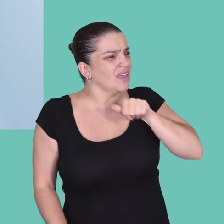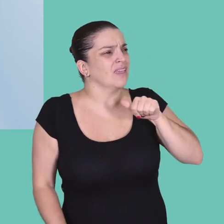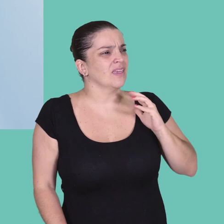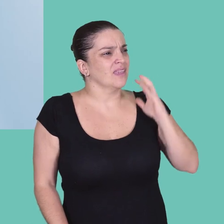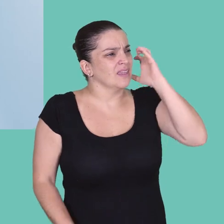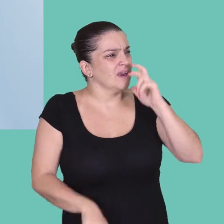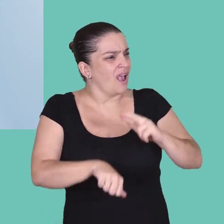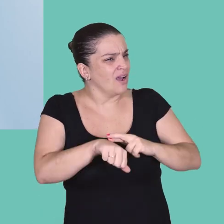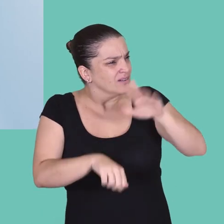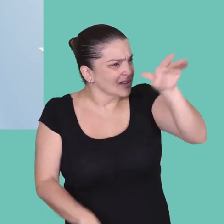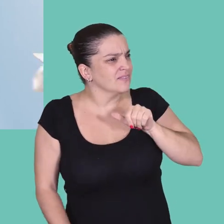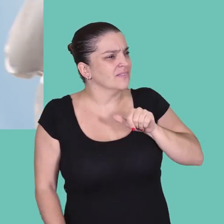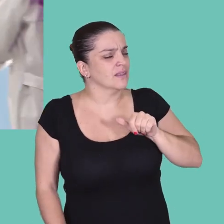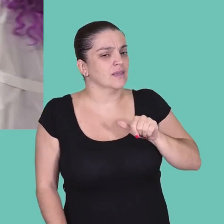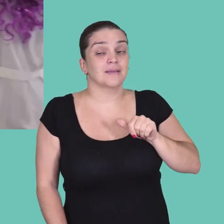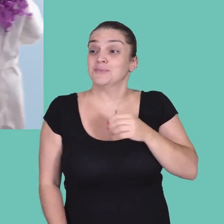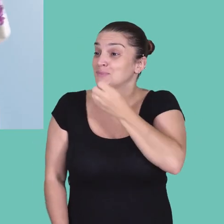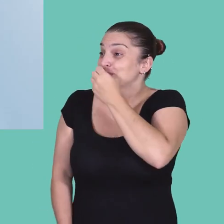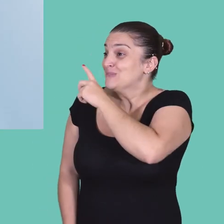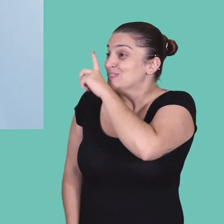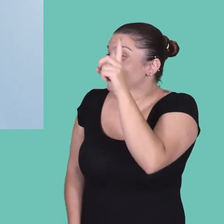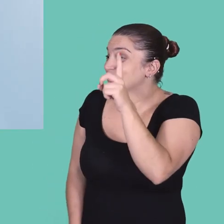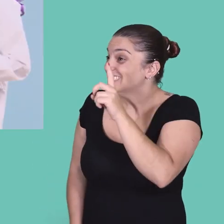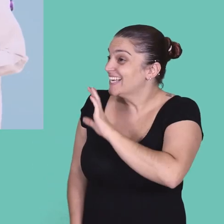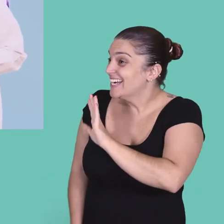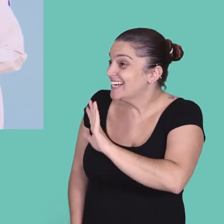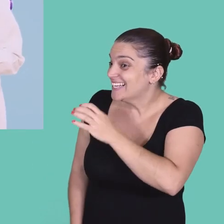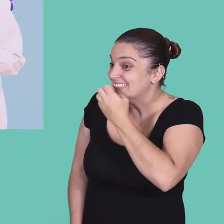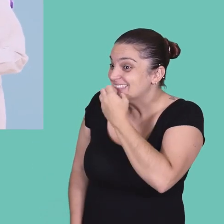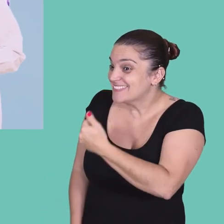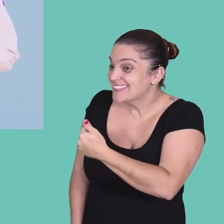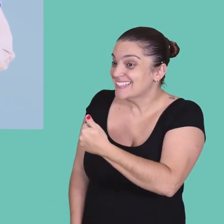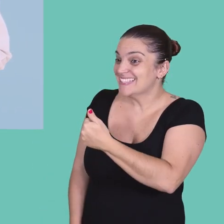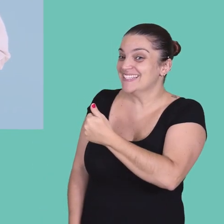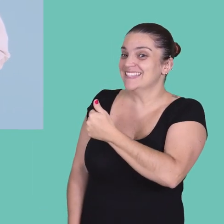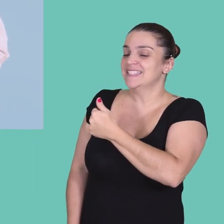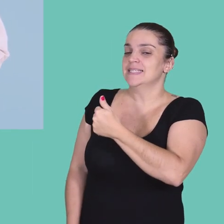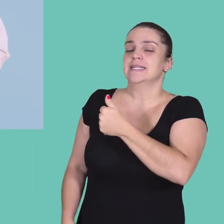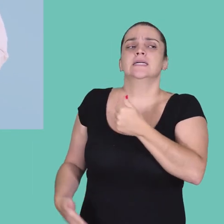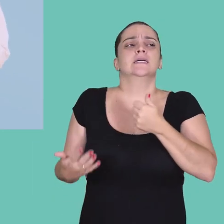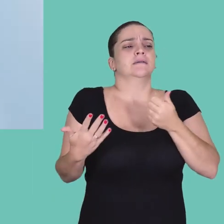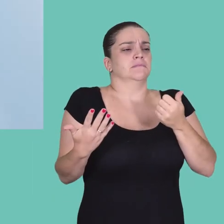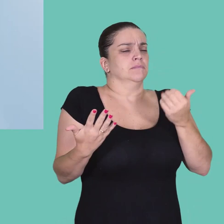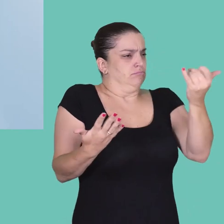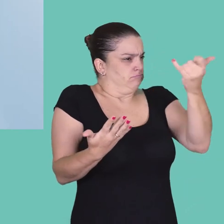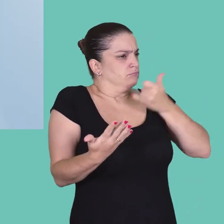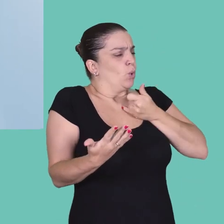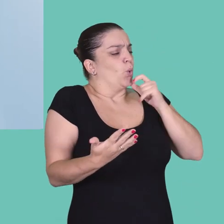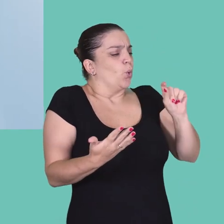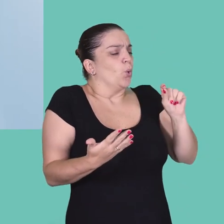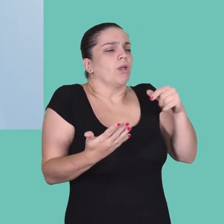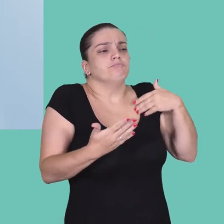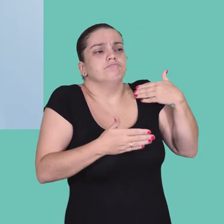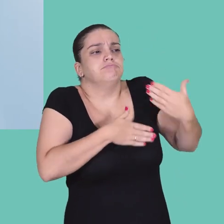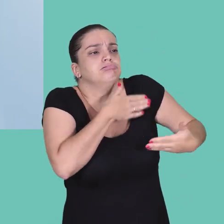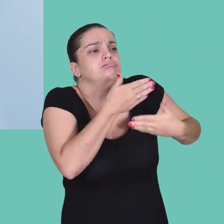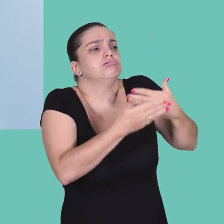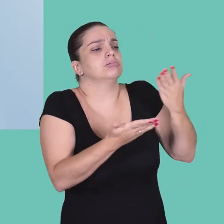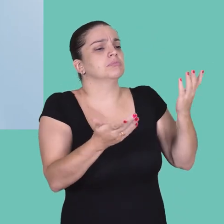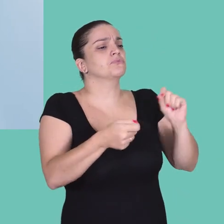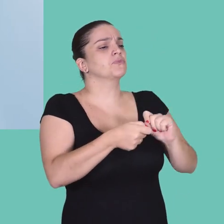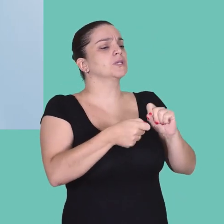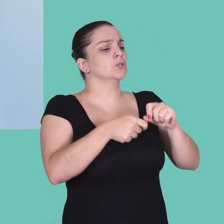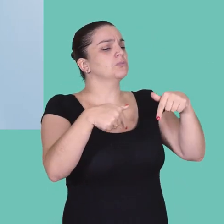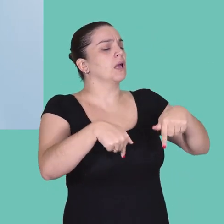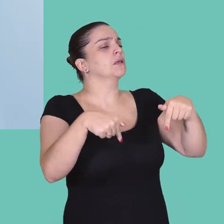Carlota, venga, venga. Bom dia, professor. Como é que o senhor está? Bem. Conta à gente o